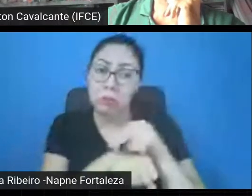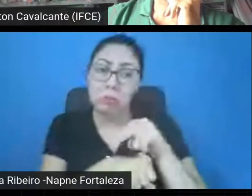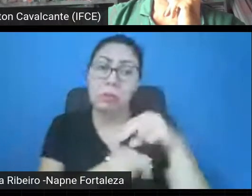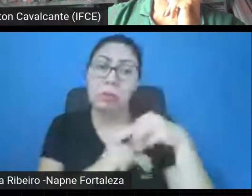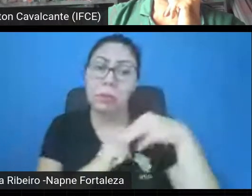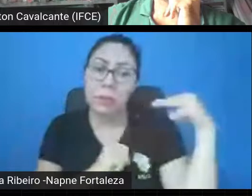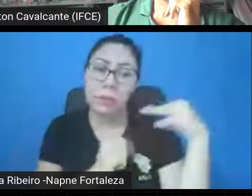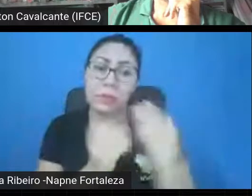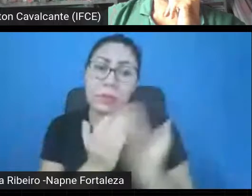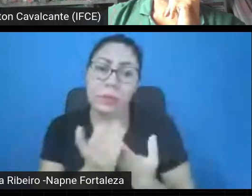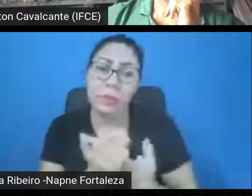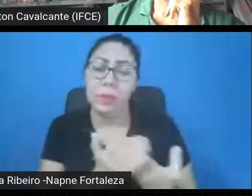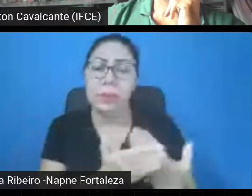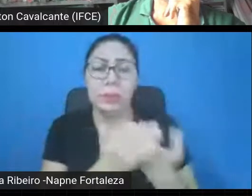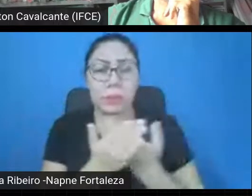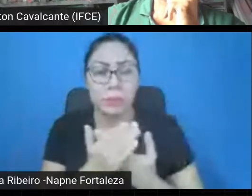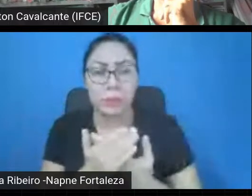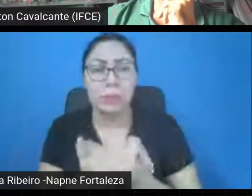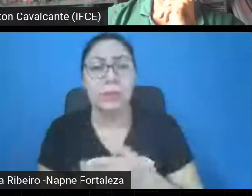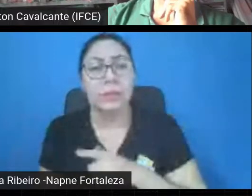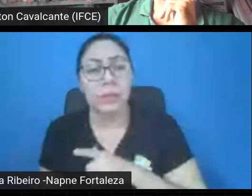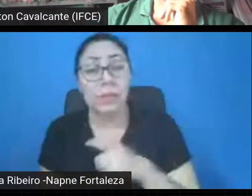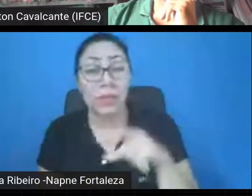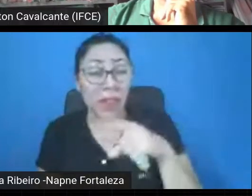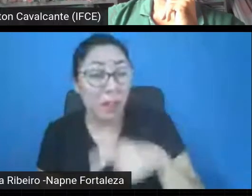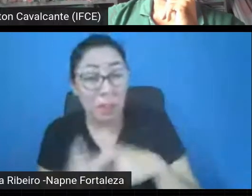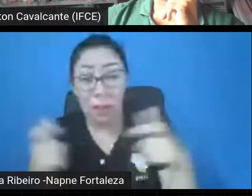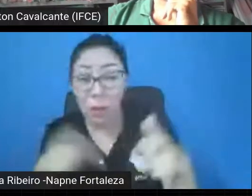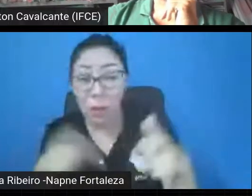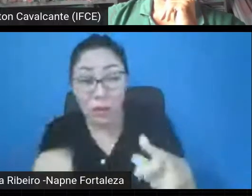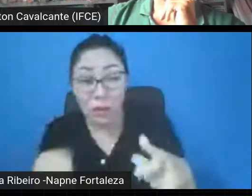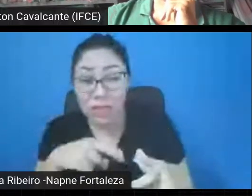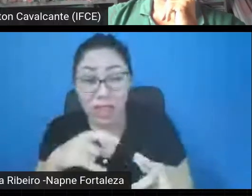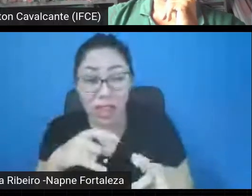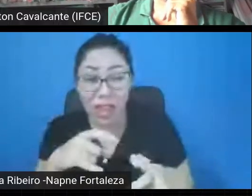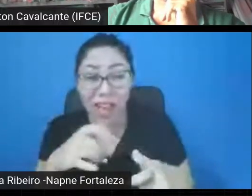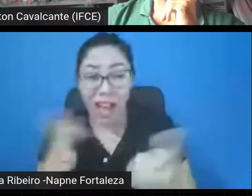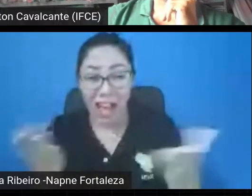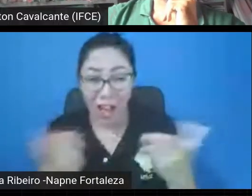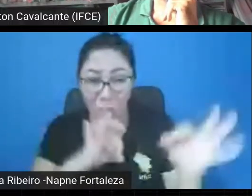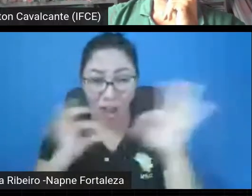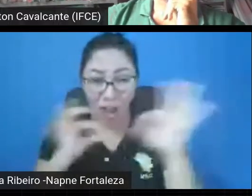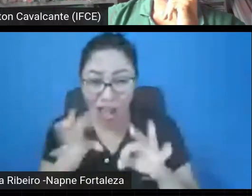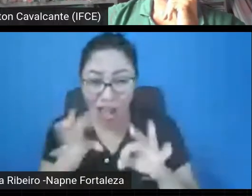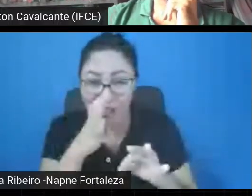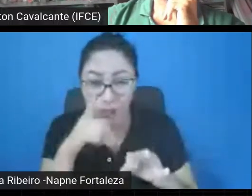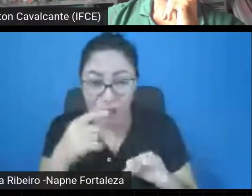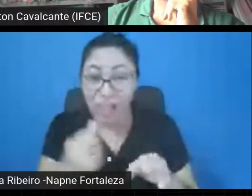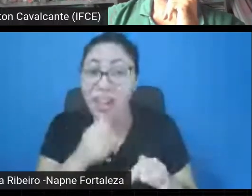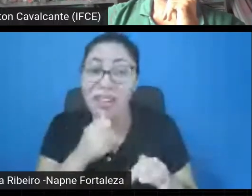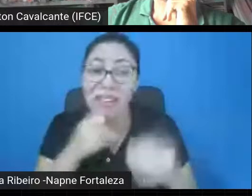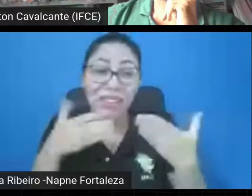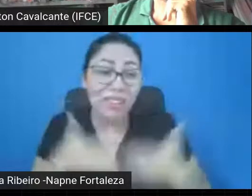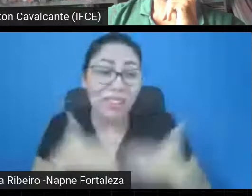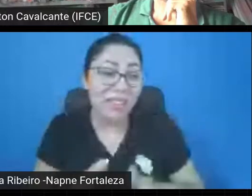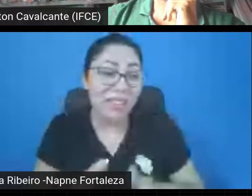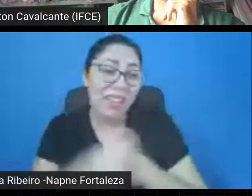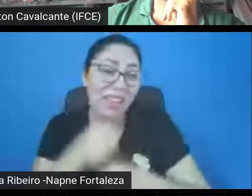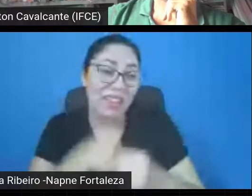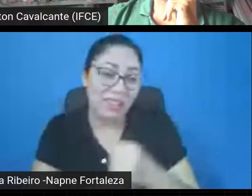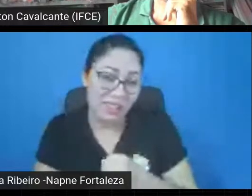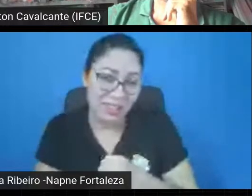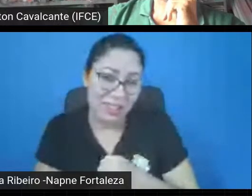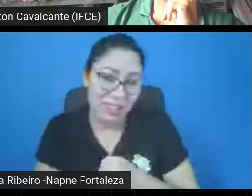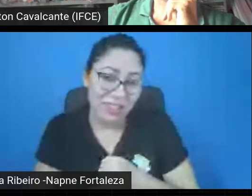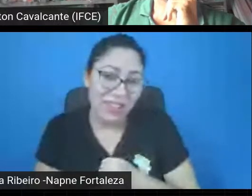grande parte de vocês que estão assistindo aí não eram nem nascidos, eu nunca vi ser fácil conseguir uma posição na